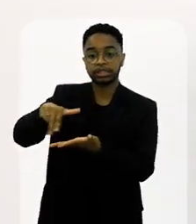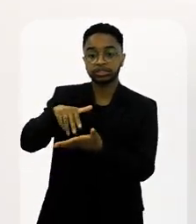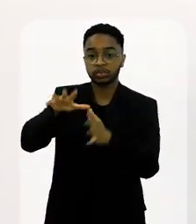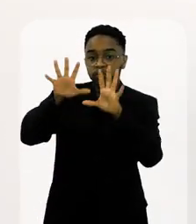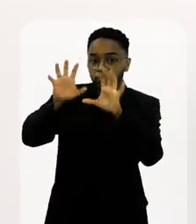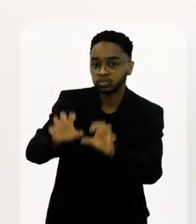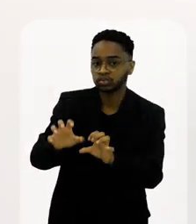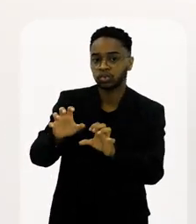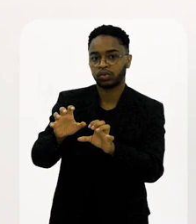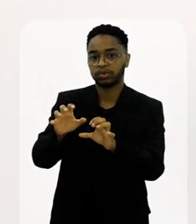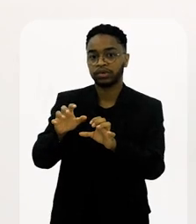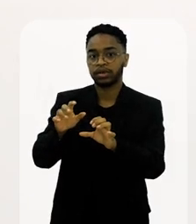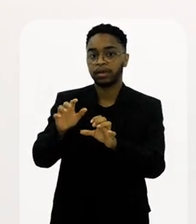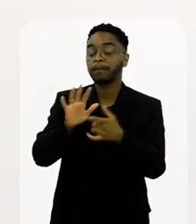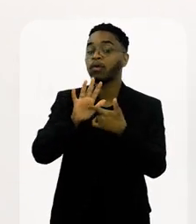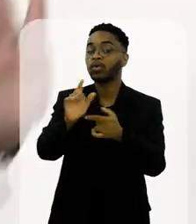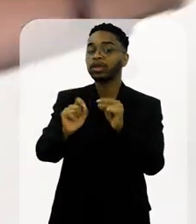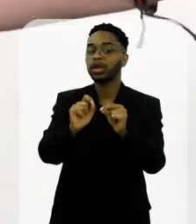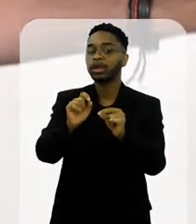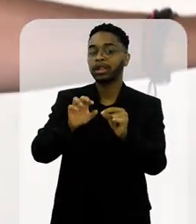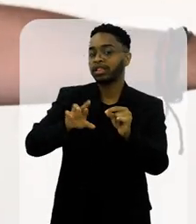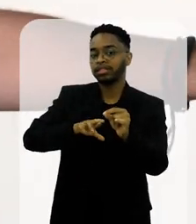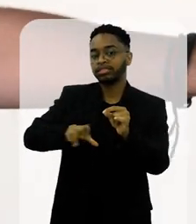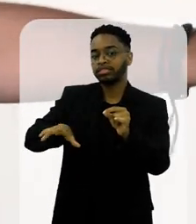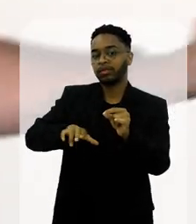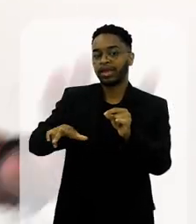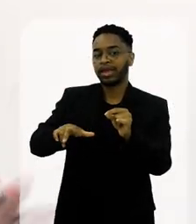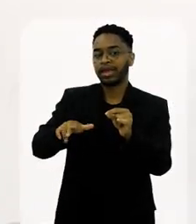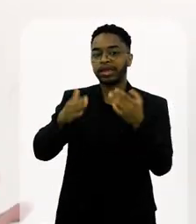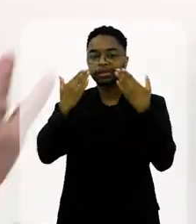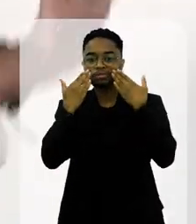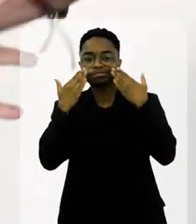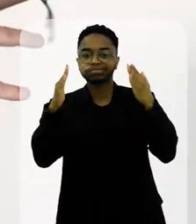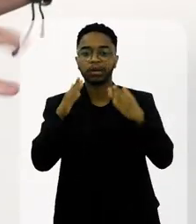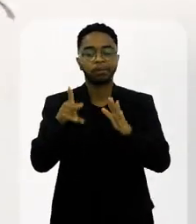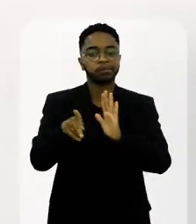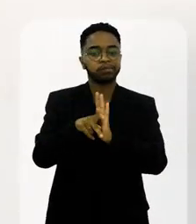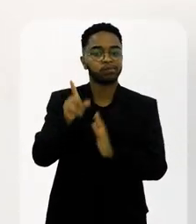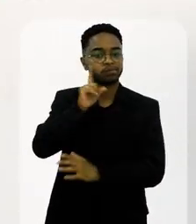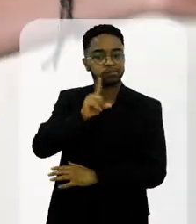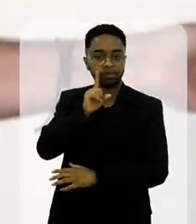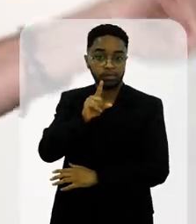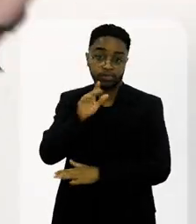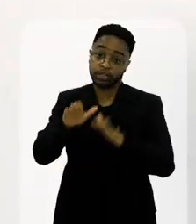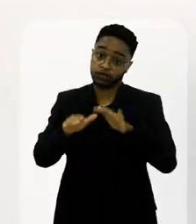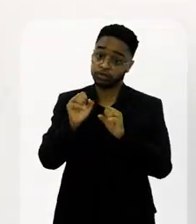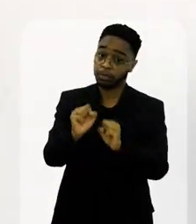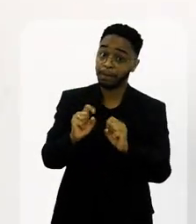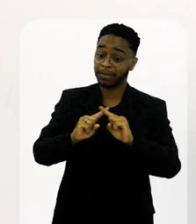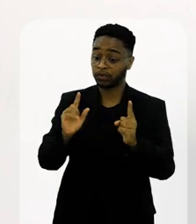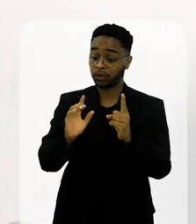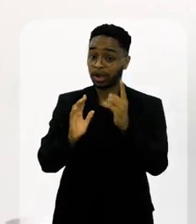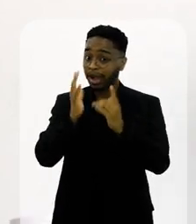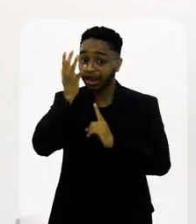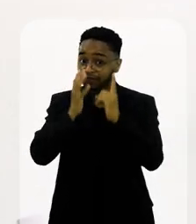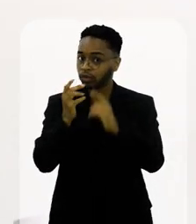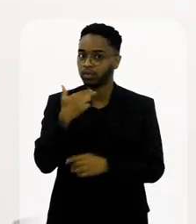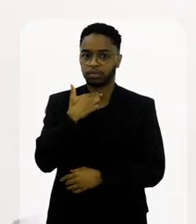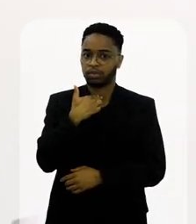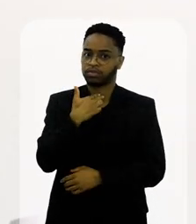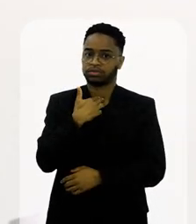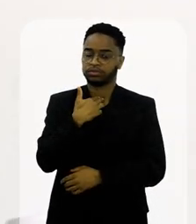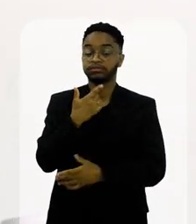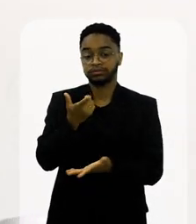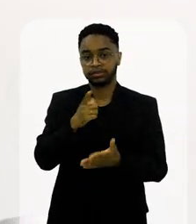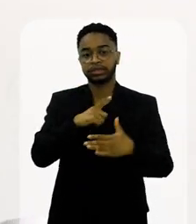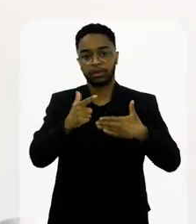desfile no escuro, o júri está falando isso aqui não é Broadway, isso aqui não é um espetáculo Broadway, na Broadway talvez isso poderia, no carnaval não. Então, o júri tem esse